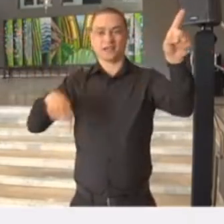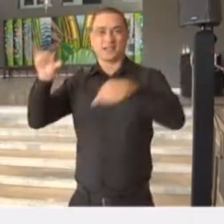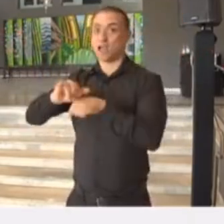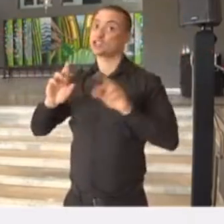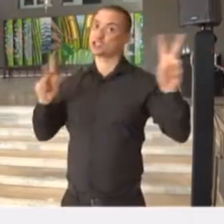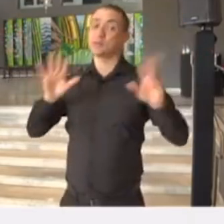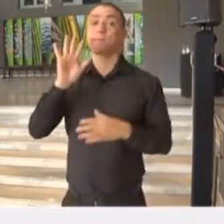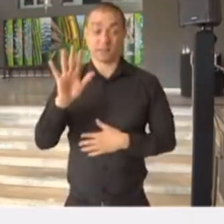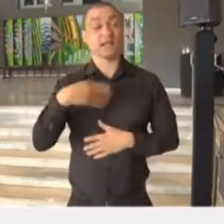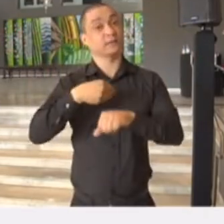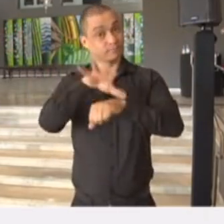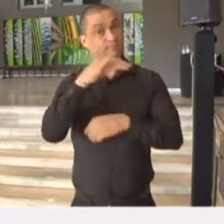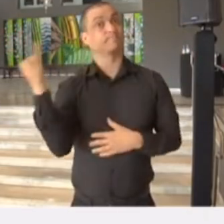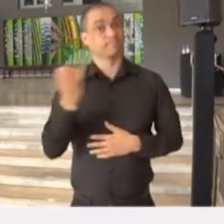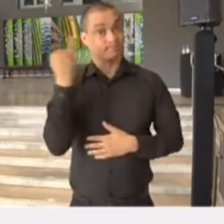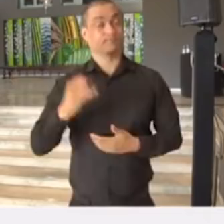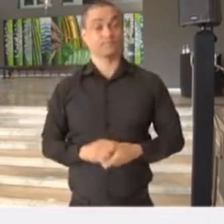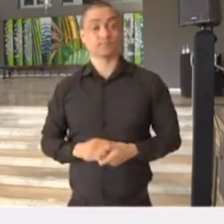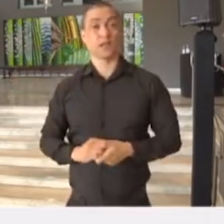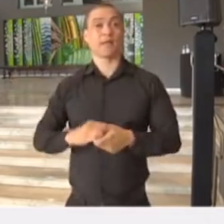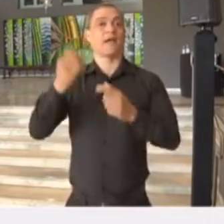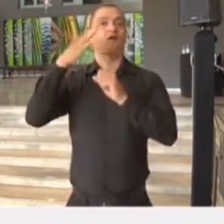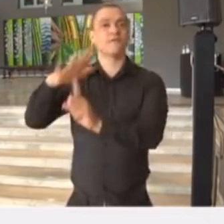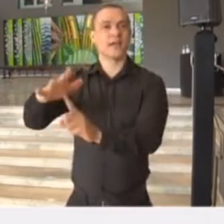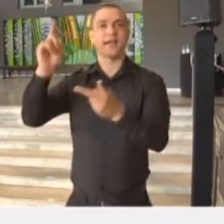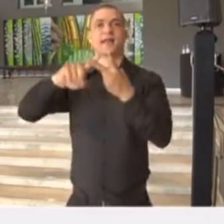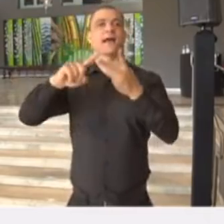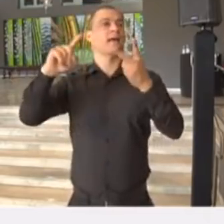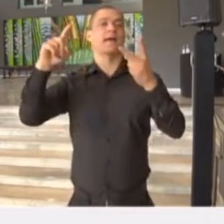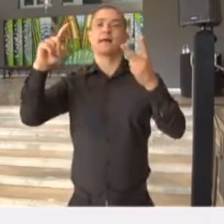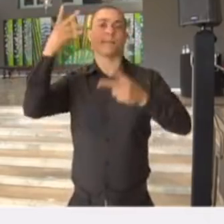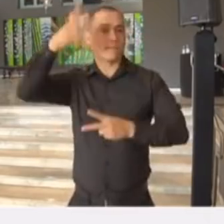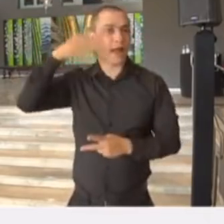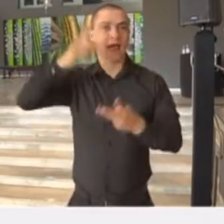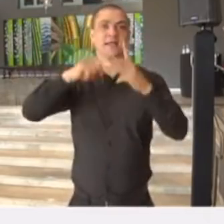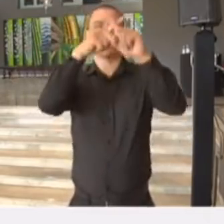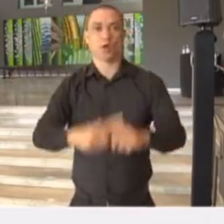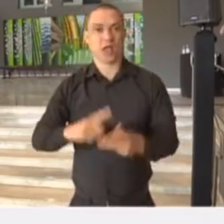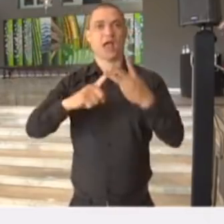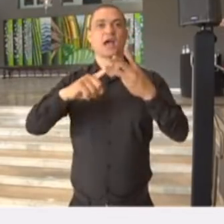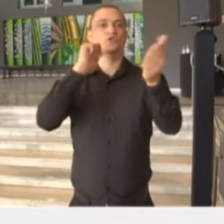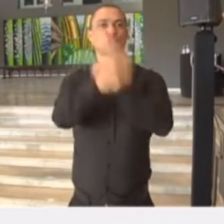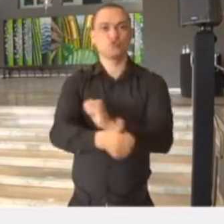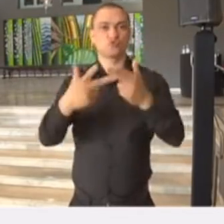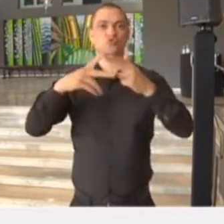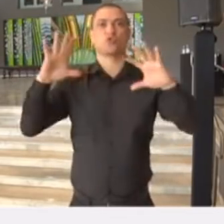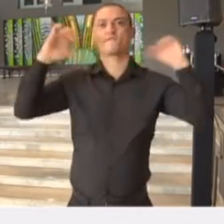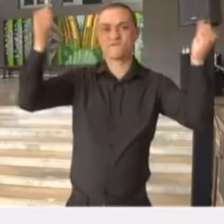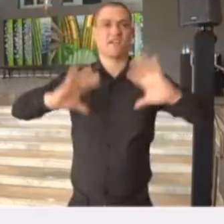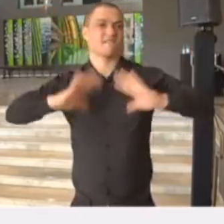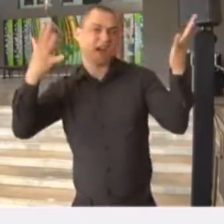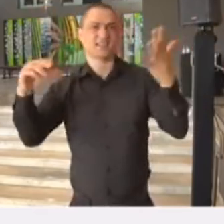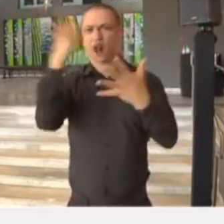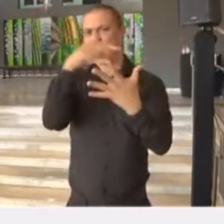mas essa é uma recomendação importante. Feiras, palestras, seminários, competições, campeonatos esportivos, comemorações, assembleias, qualquer